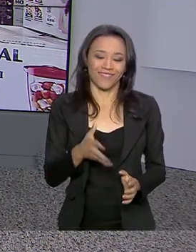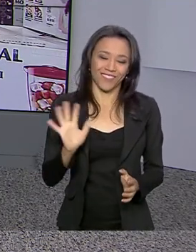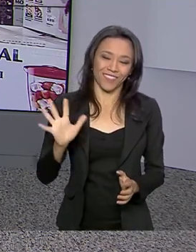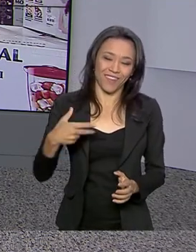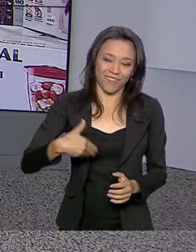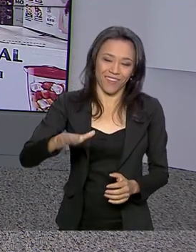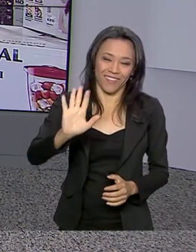Obrigada. tchau.